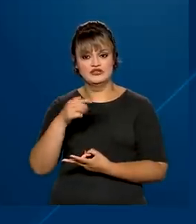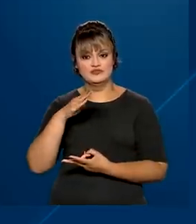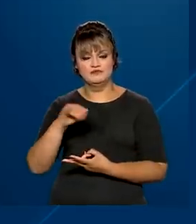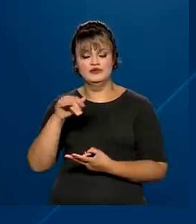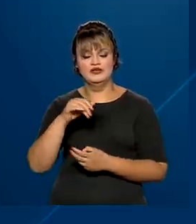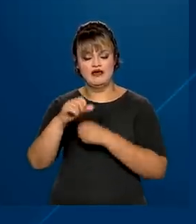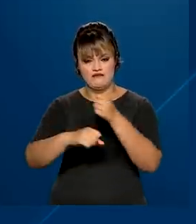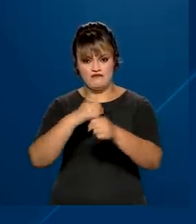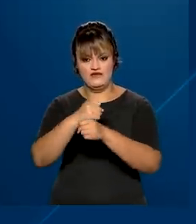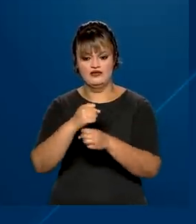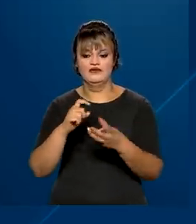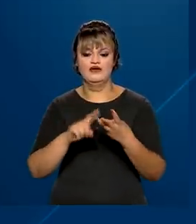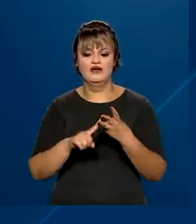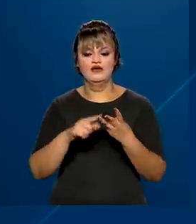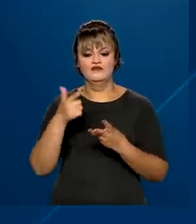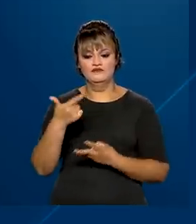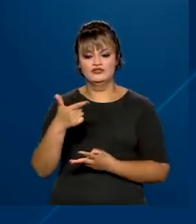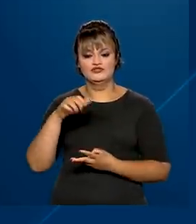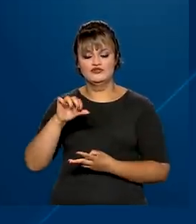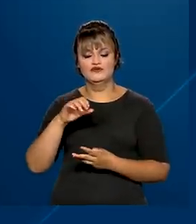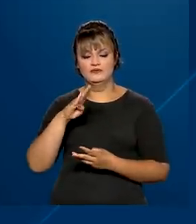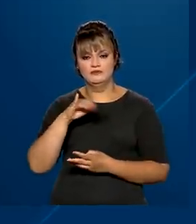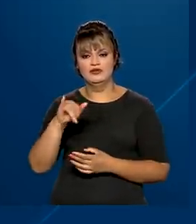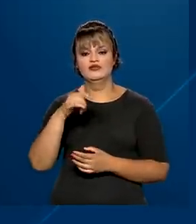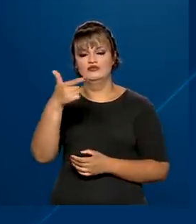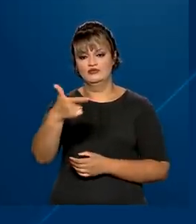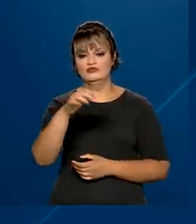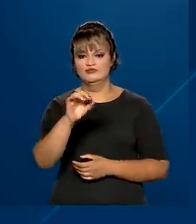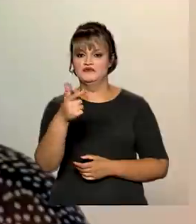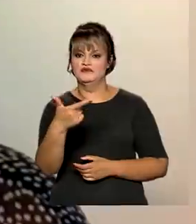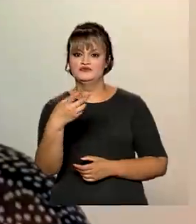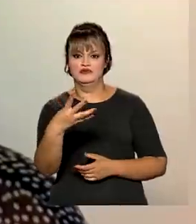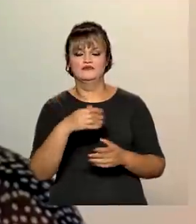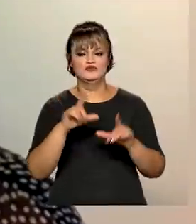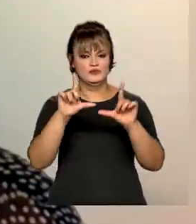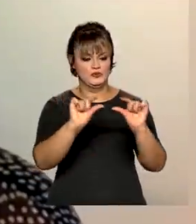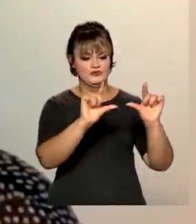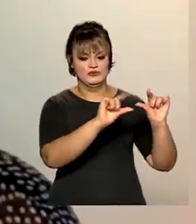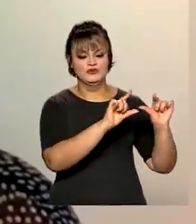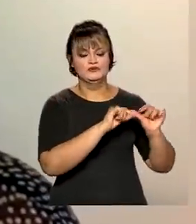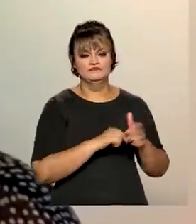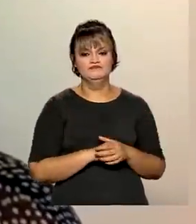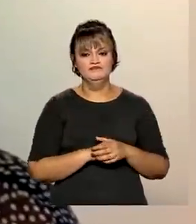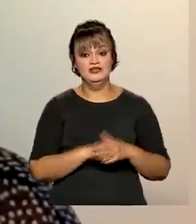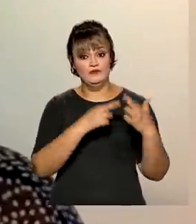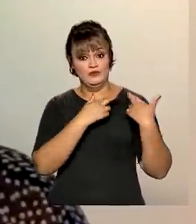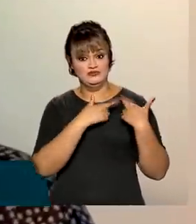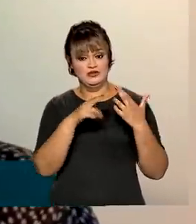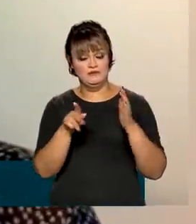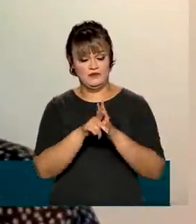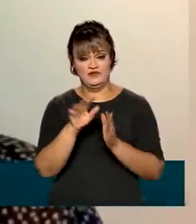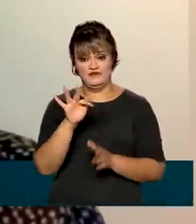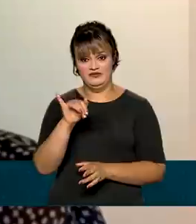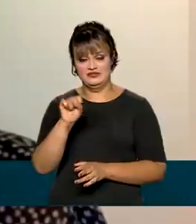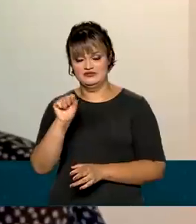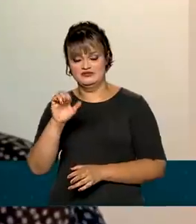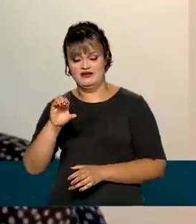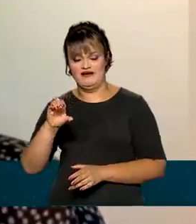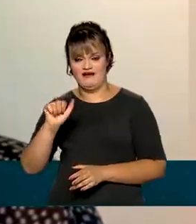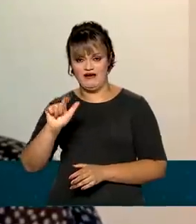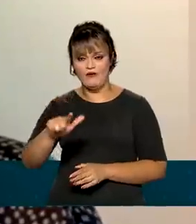2023 e de R$ 29 bilhões em 2024. Com responsabilidade fiscal, nosso mantra é